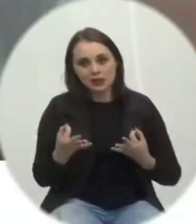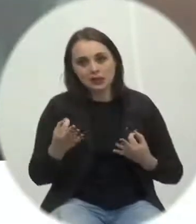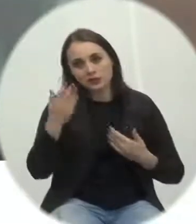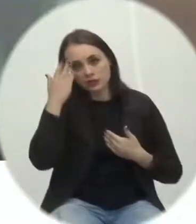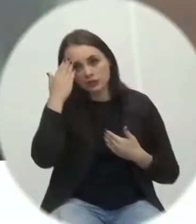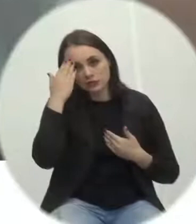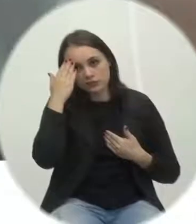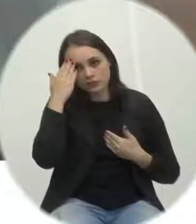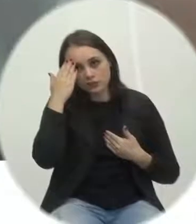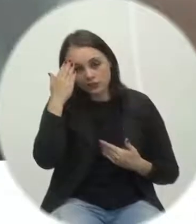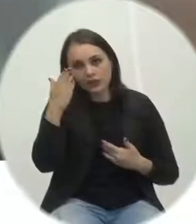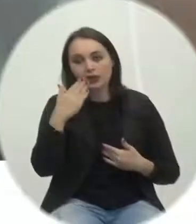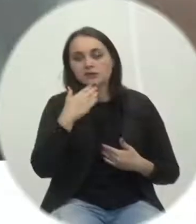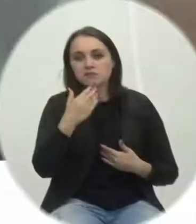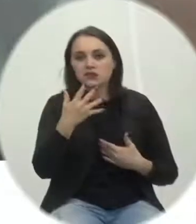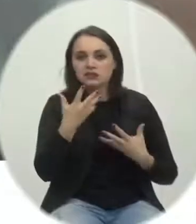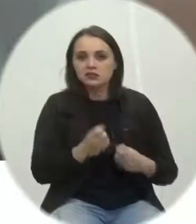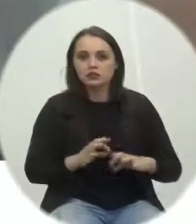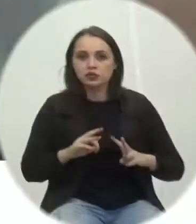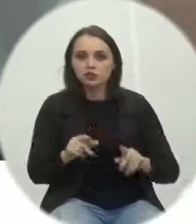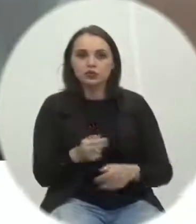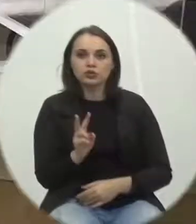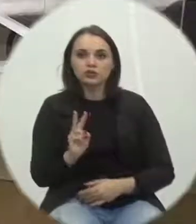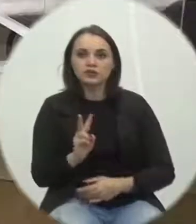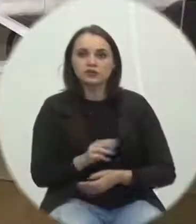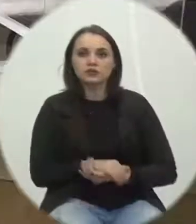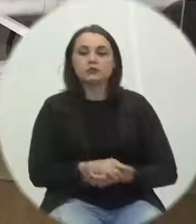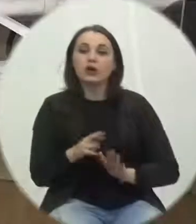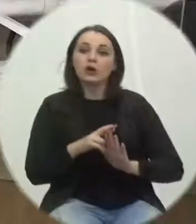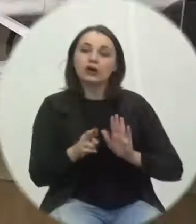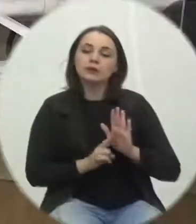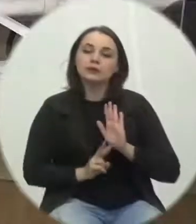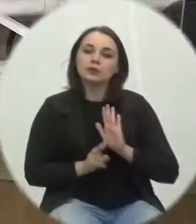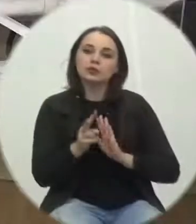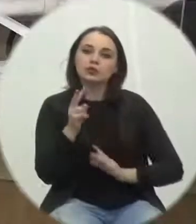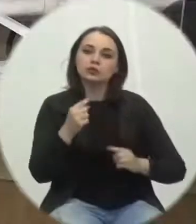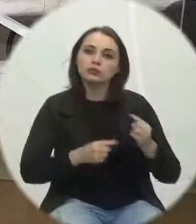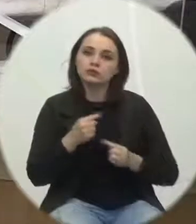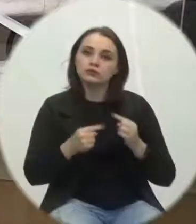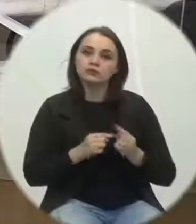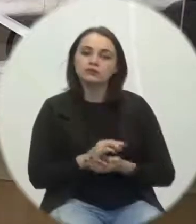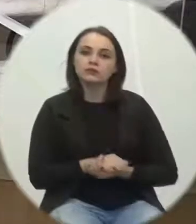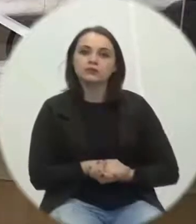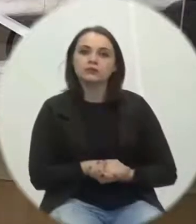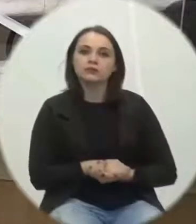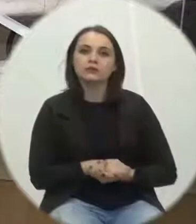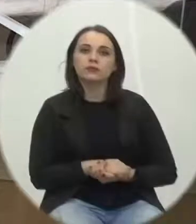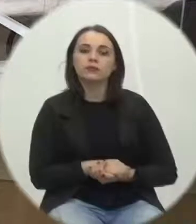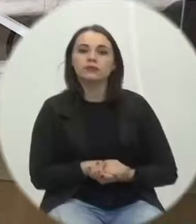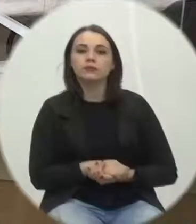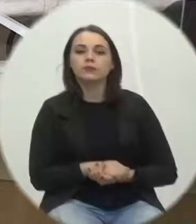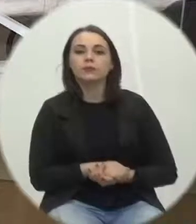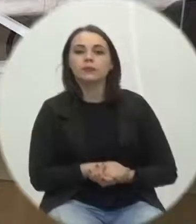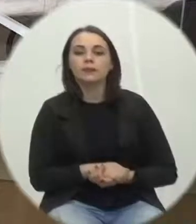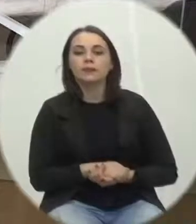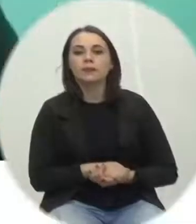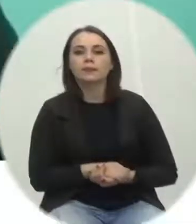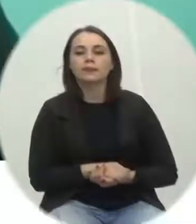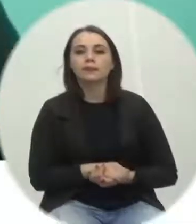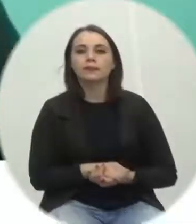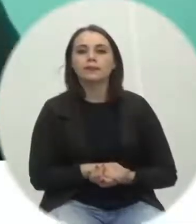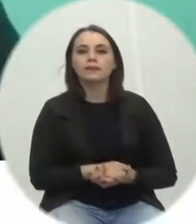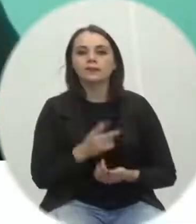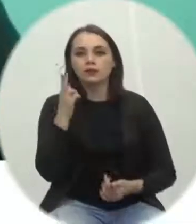peço a aprovação de todos os vereadores e vereadoras muito obrigado Muito bem o requerimento continua em discussão Sr. Presidente